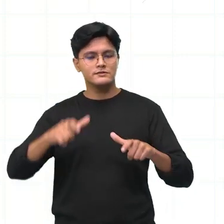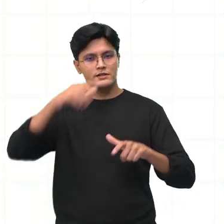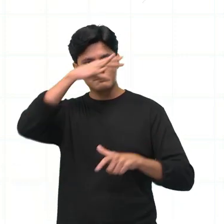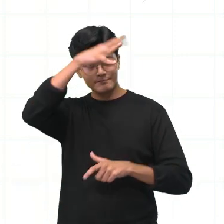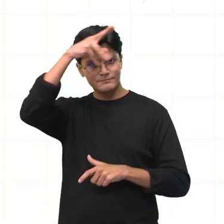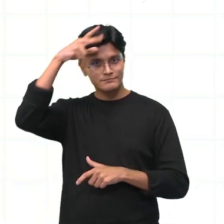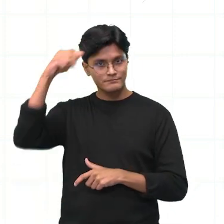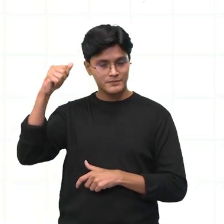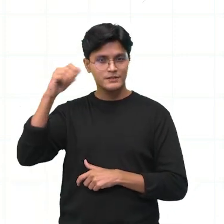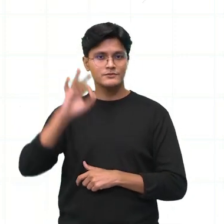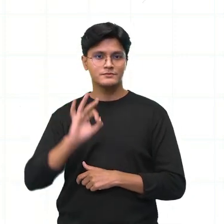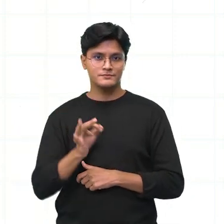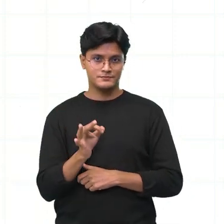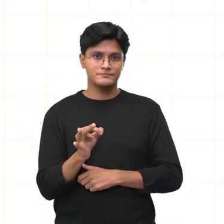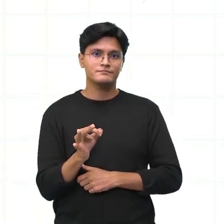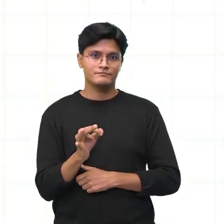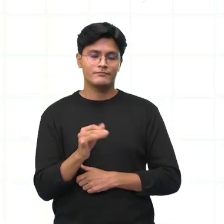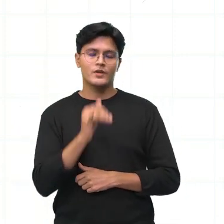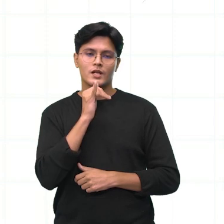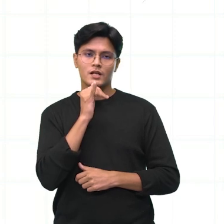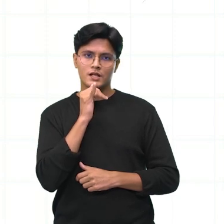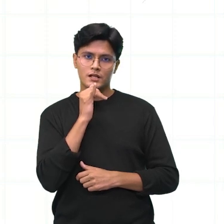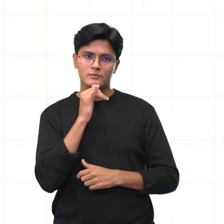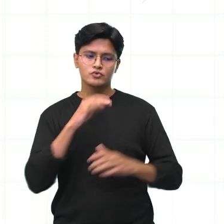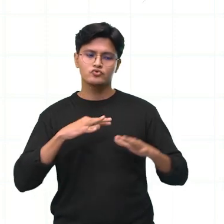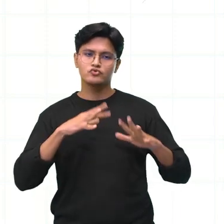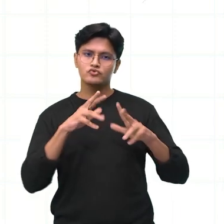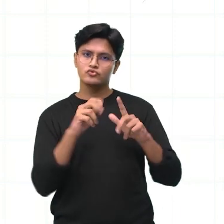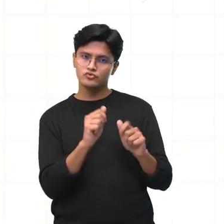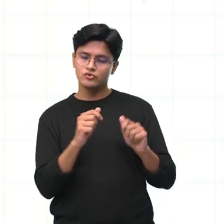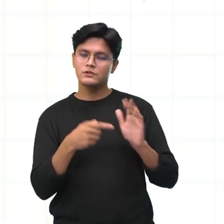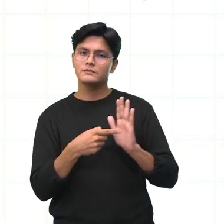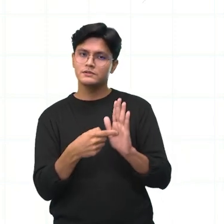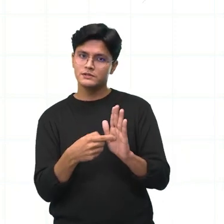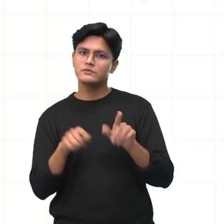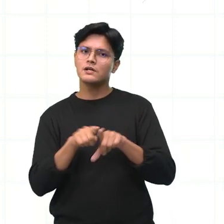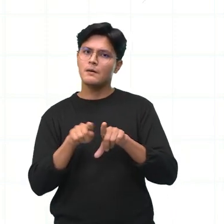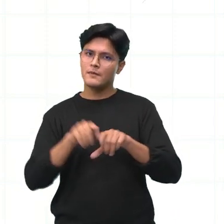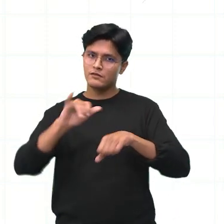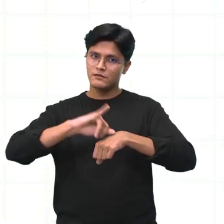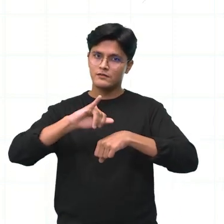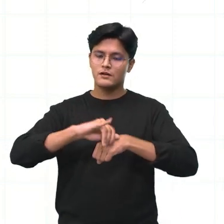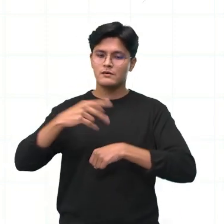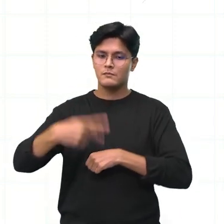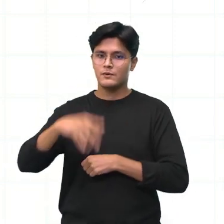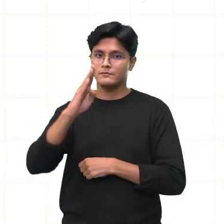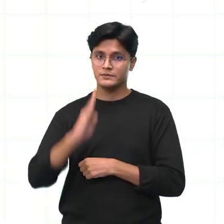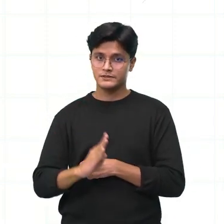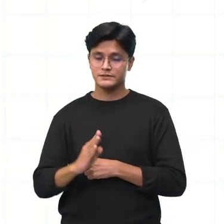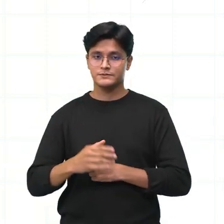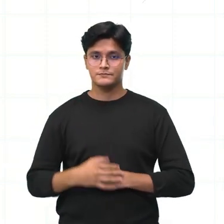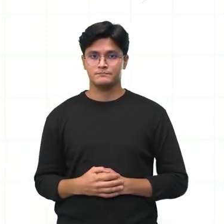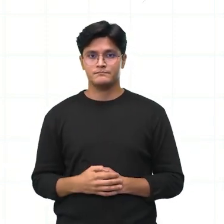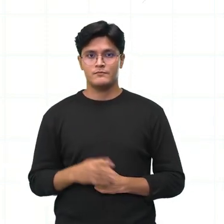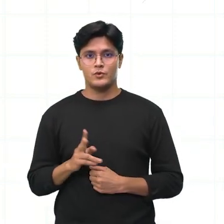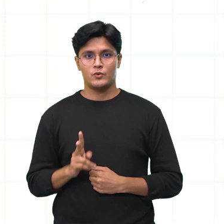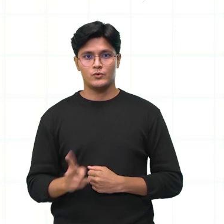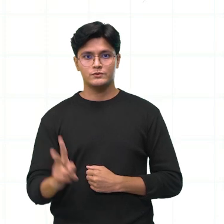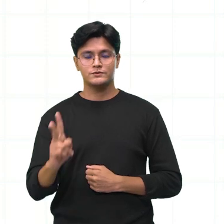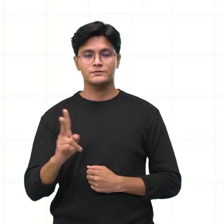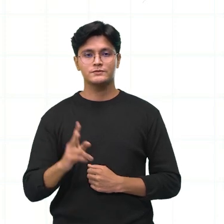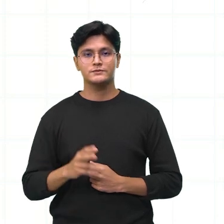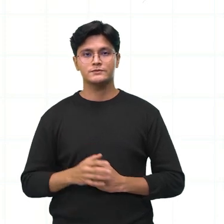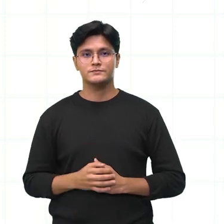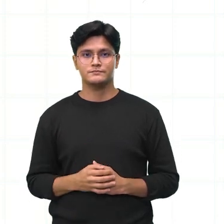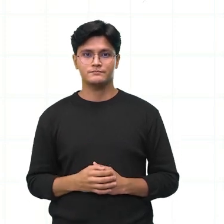né? Que todos esses exemplos que eu citei pra vocês são cidades brasileiras também, certo? Continuando, né?